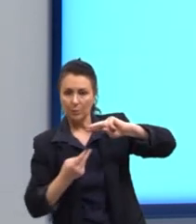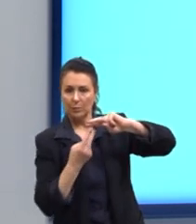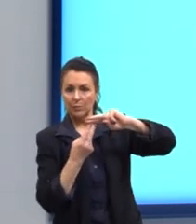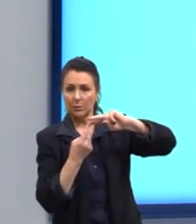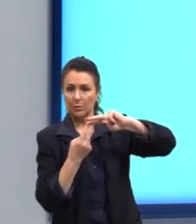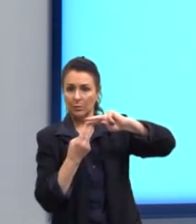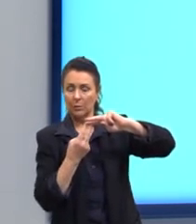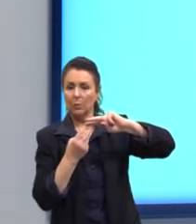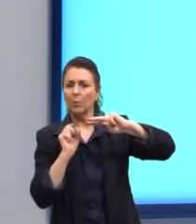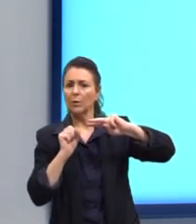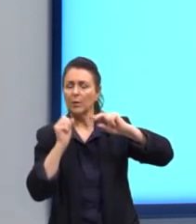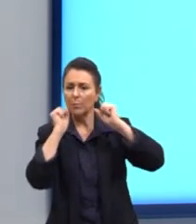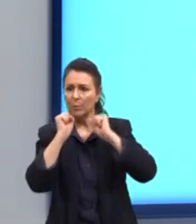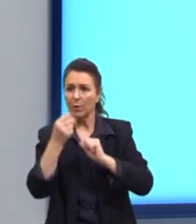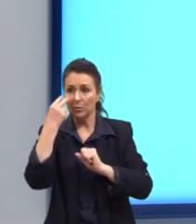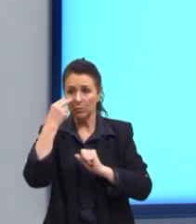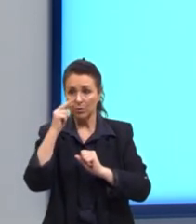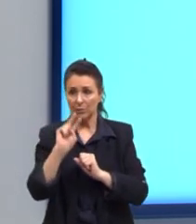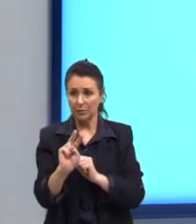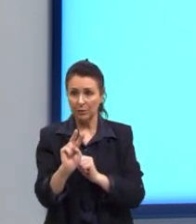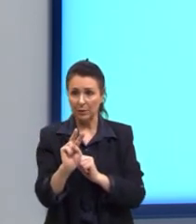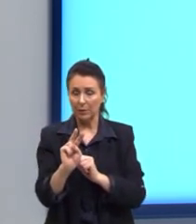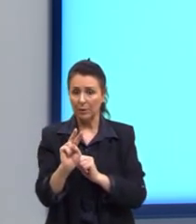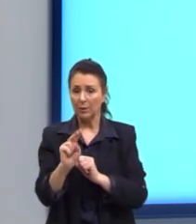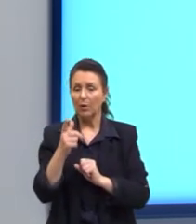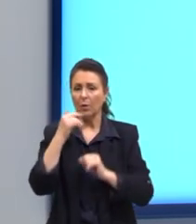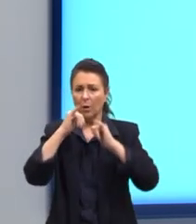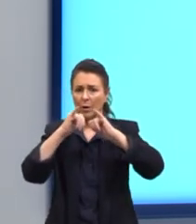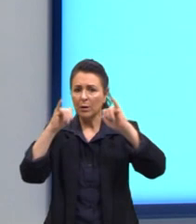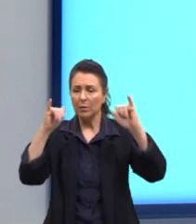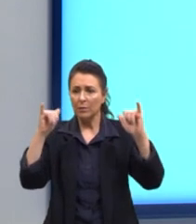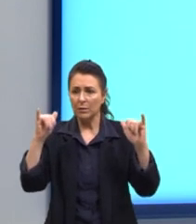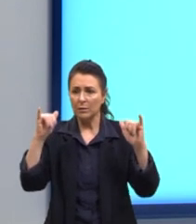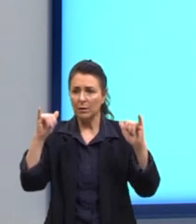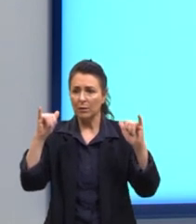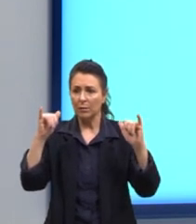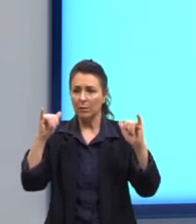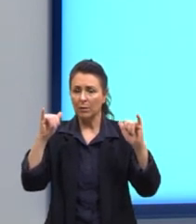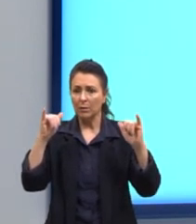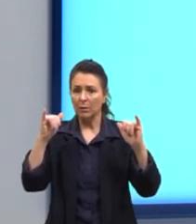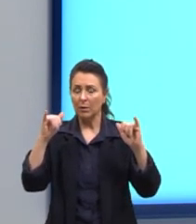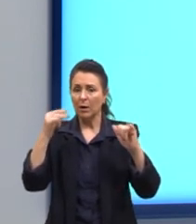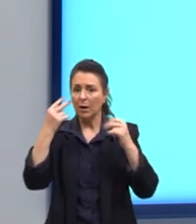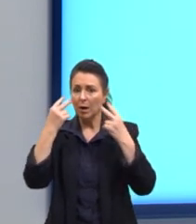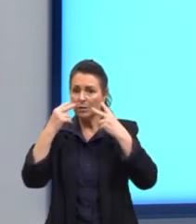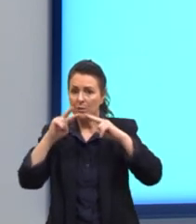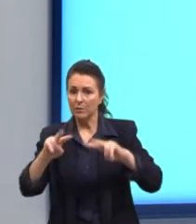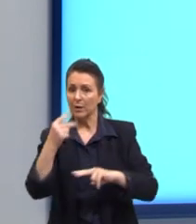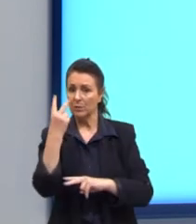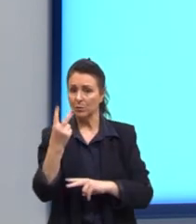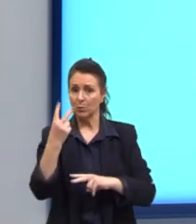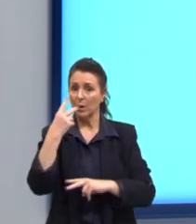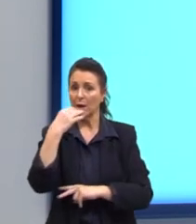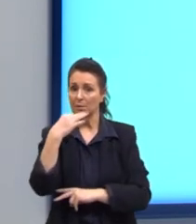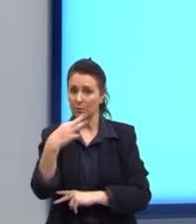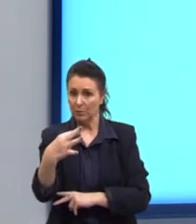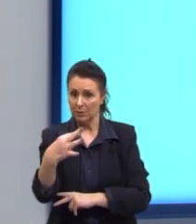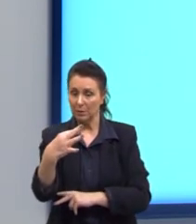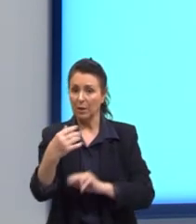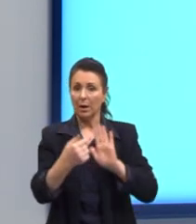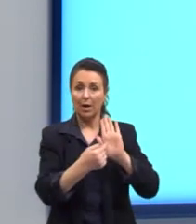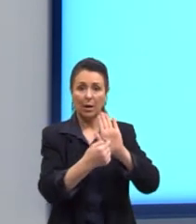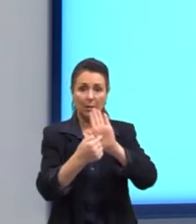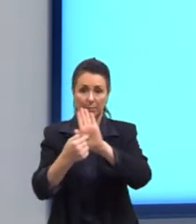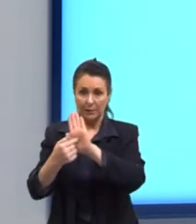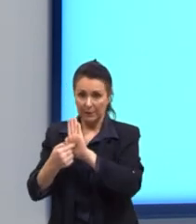que a gente pode ver ali. Estou pegando informação aqui da questão, que a gente vai ver as duas cores ali aparecendo